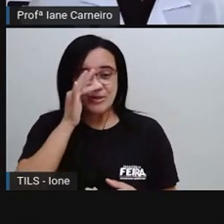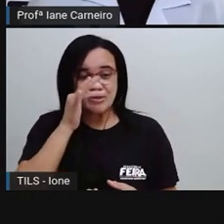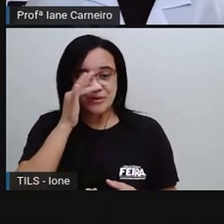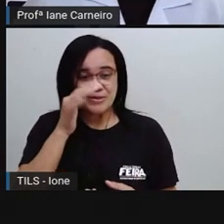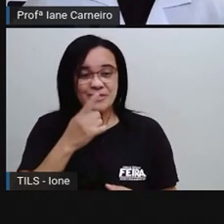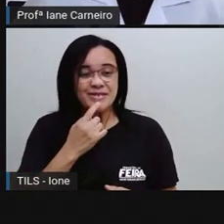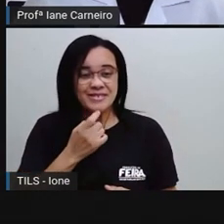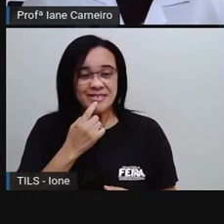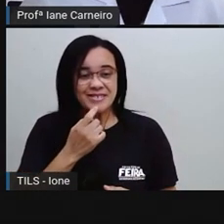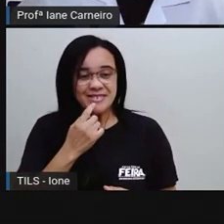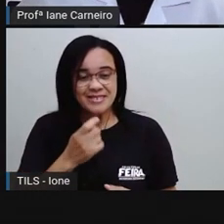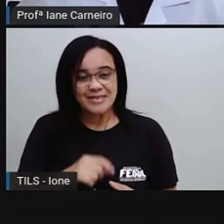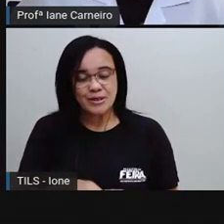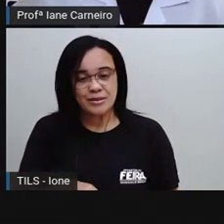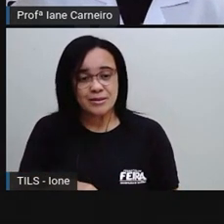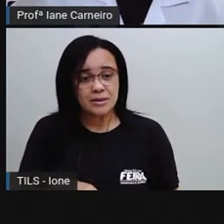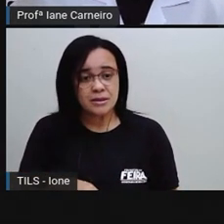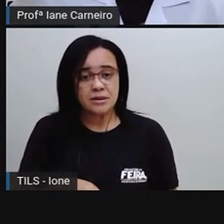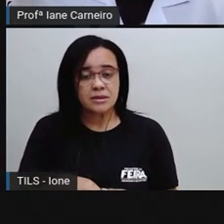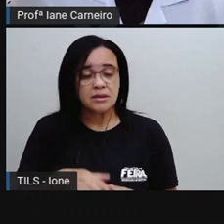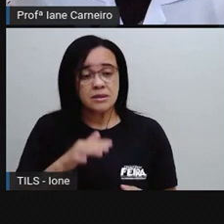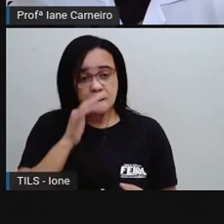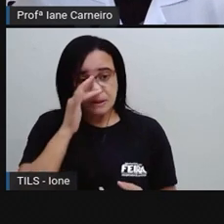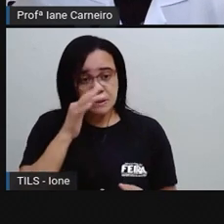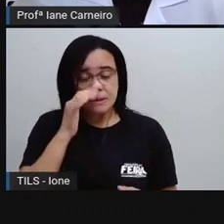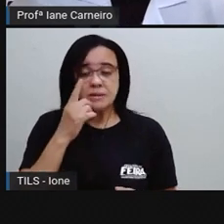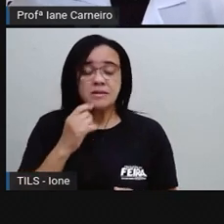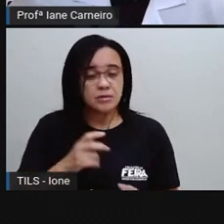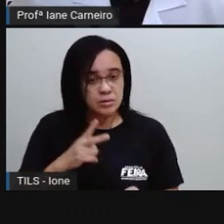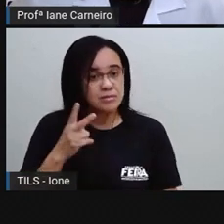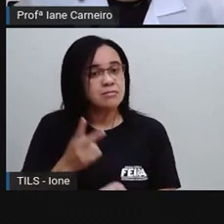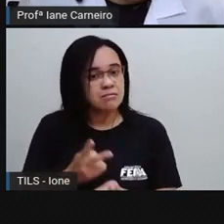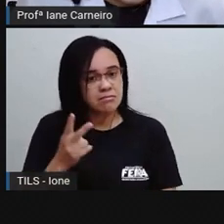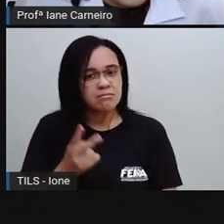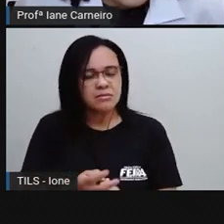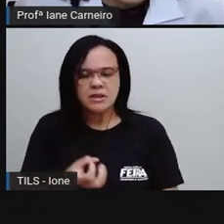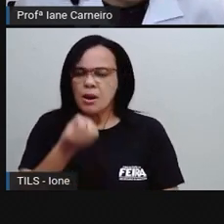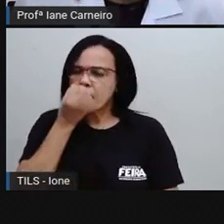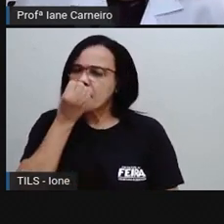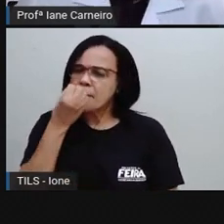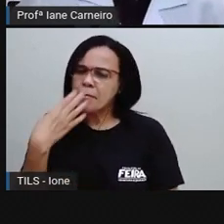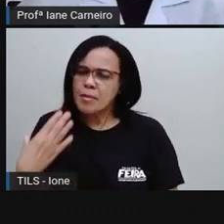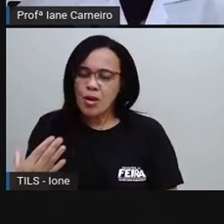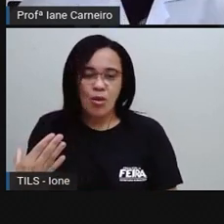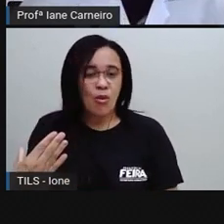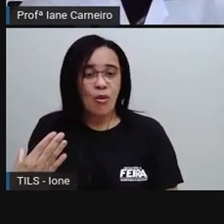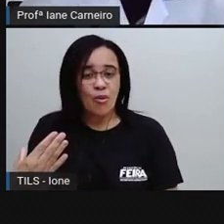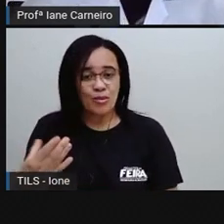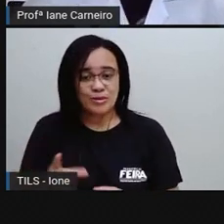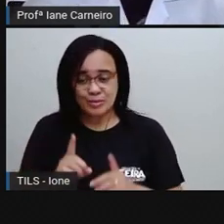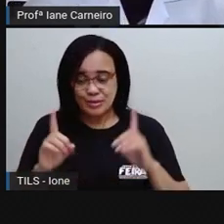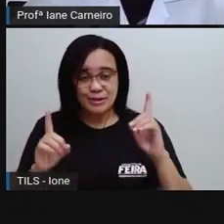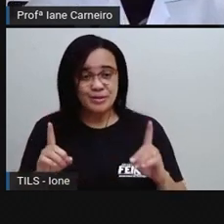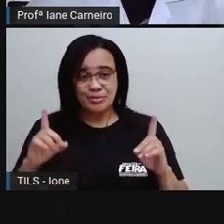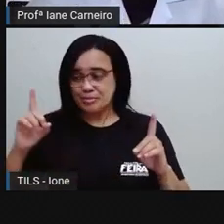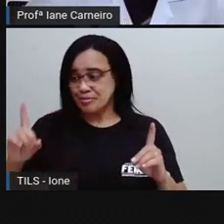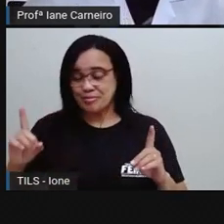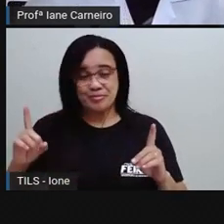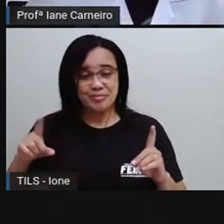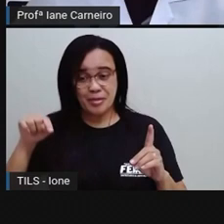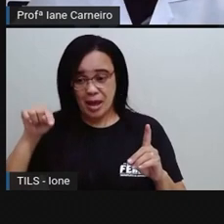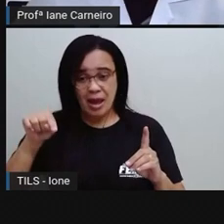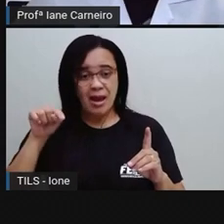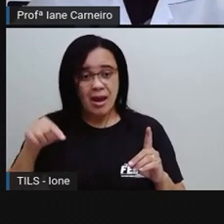A rosa vermelha continuou. Que bom que vocês chegaram. Estávamos morrendo de sede.